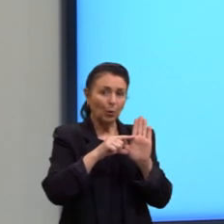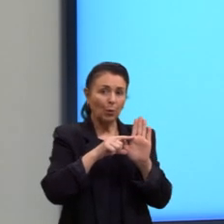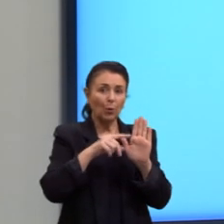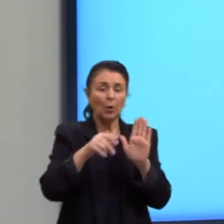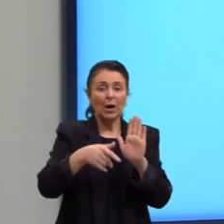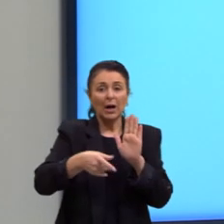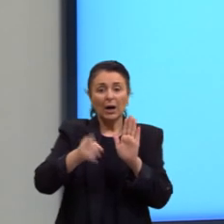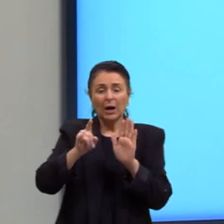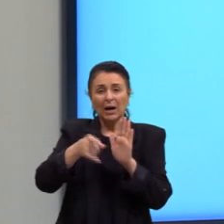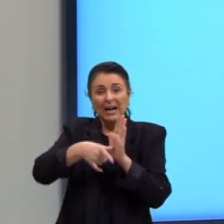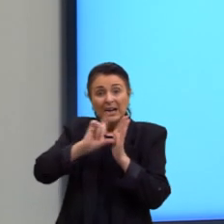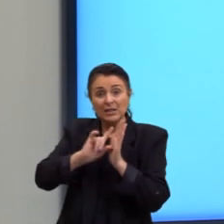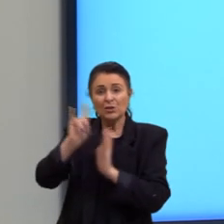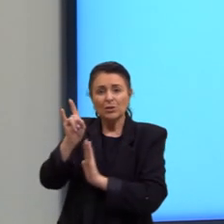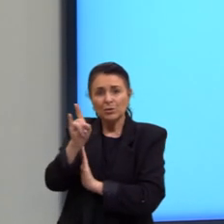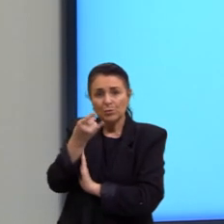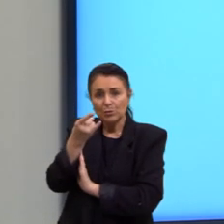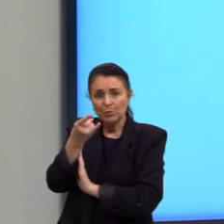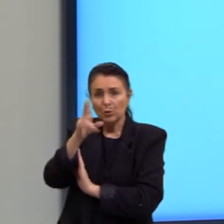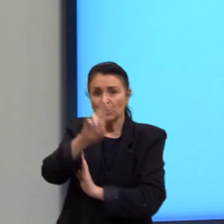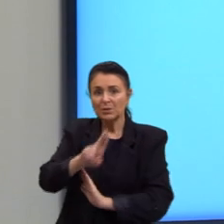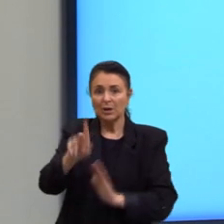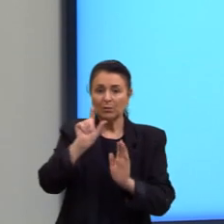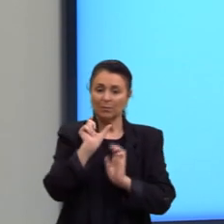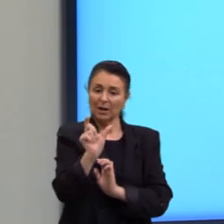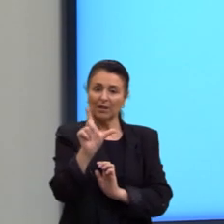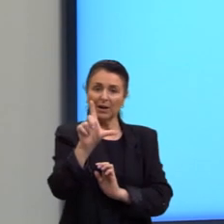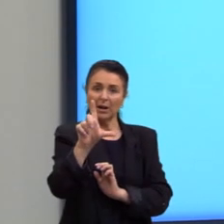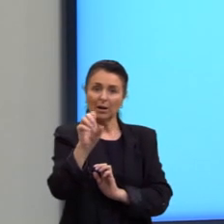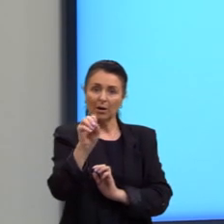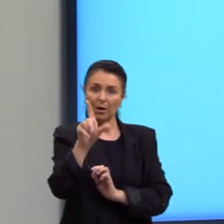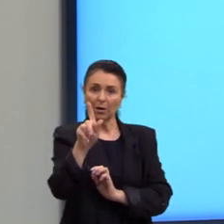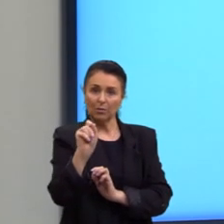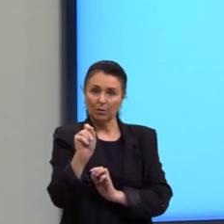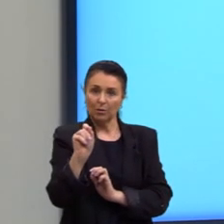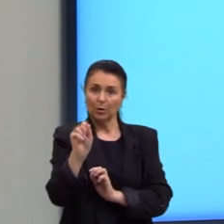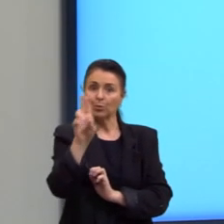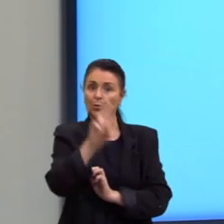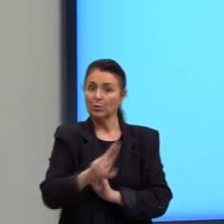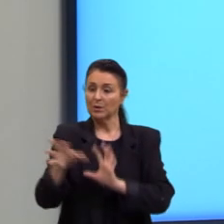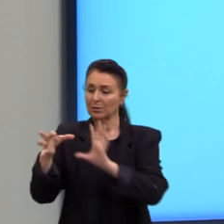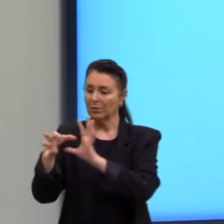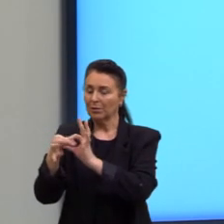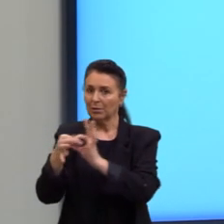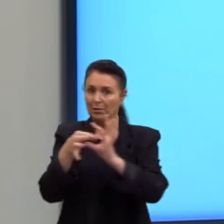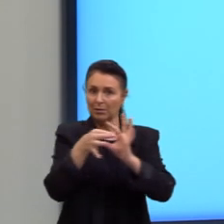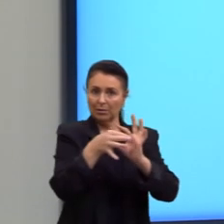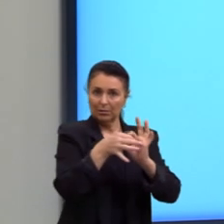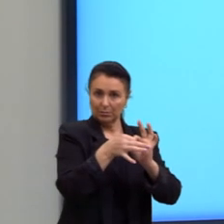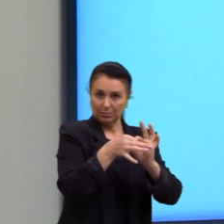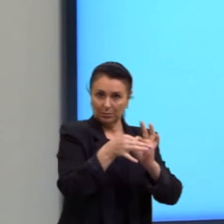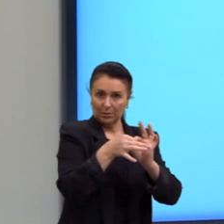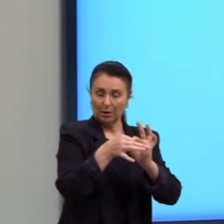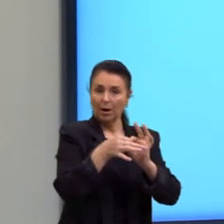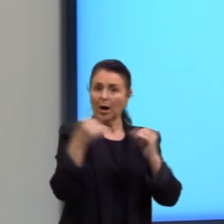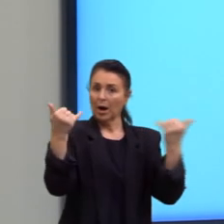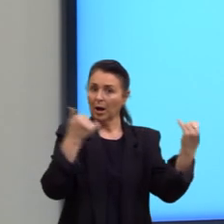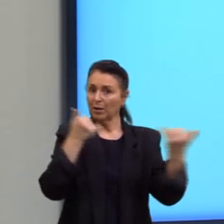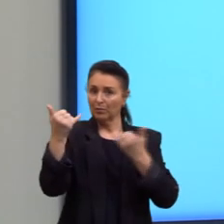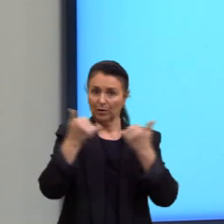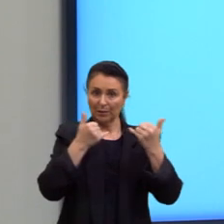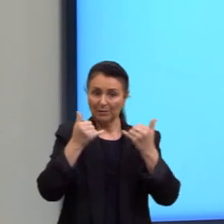parágrafo com a palavra logo. Então, estou usando um conector. Não soltei a informação direto.